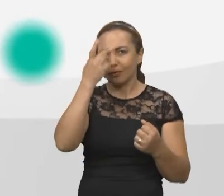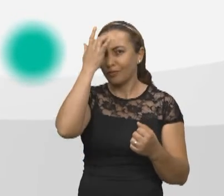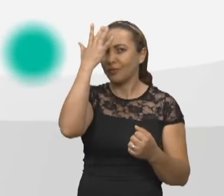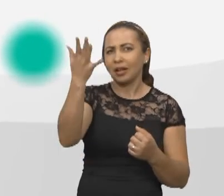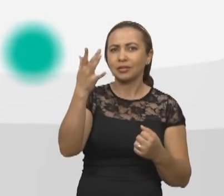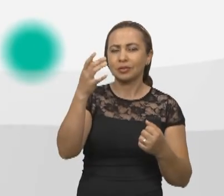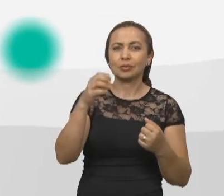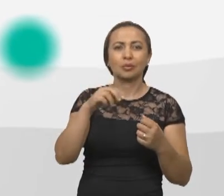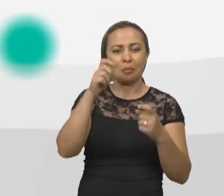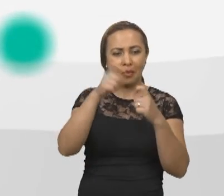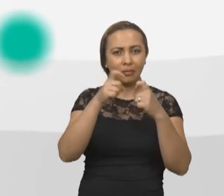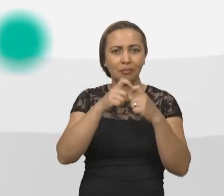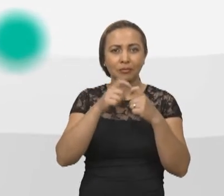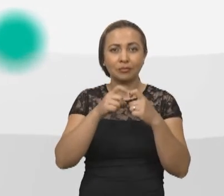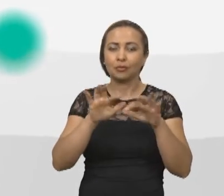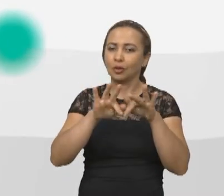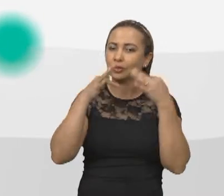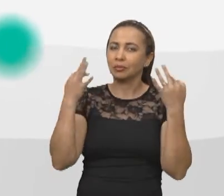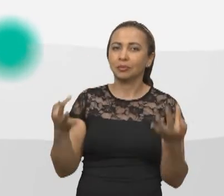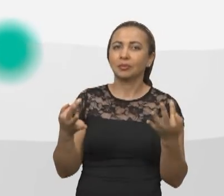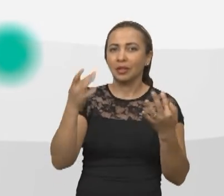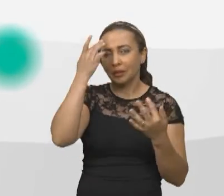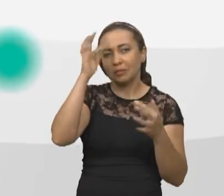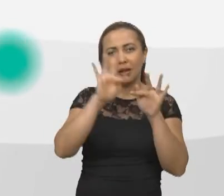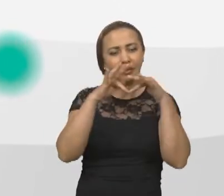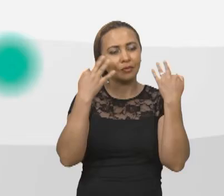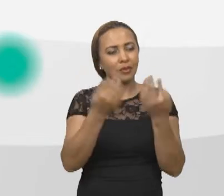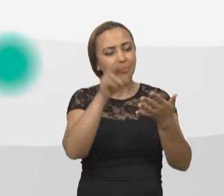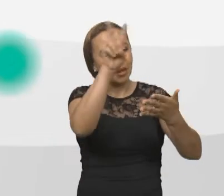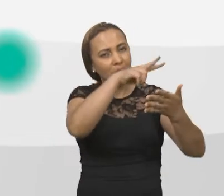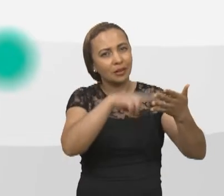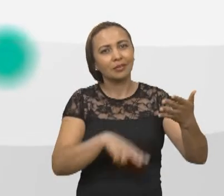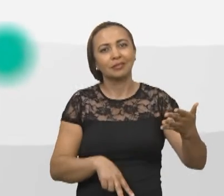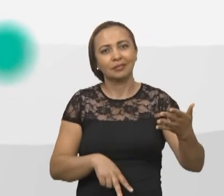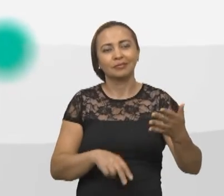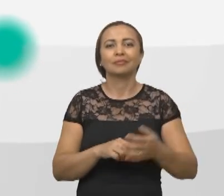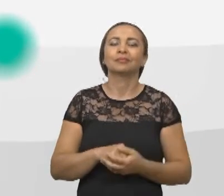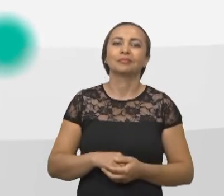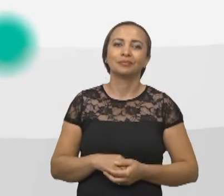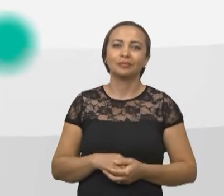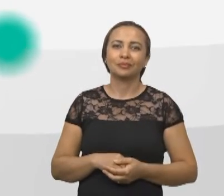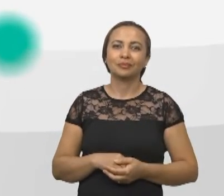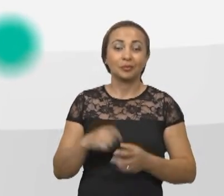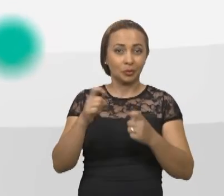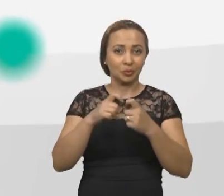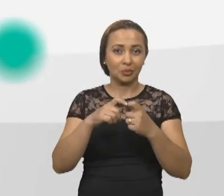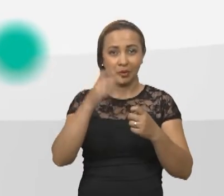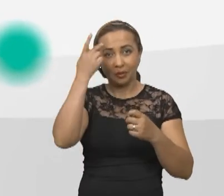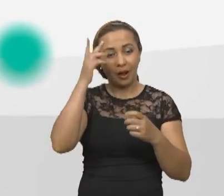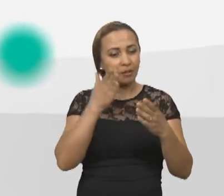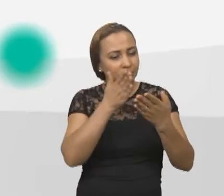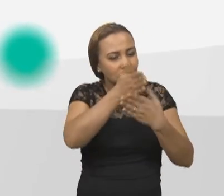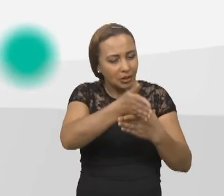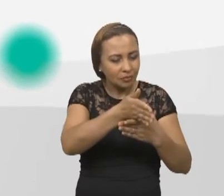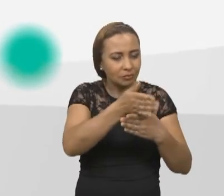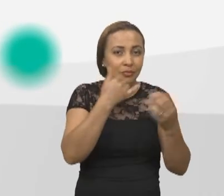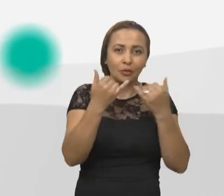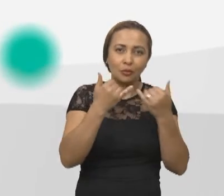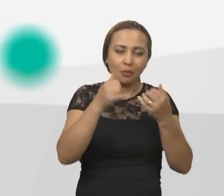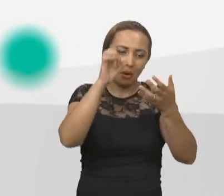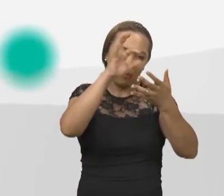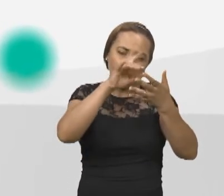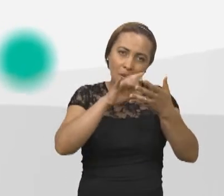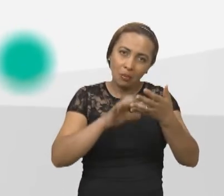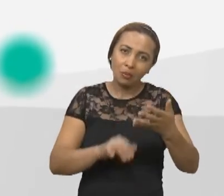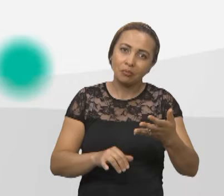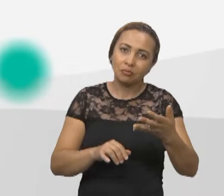de fácil preenchimento para médicos e simplificada para a boa compreensão das famílias. O médico vai entrar, vai colocar